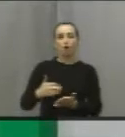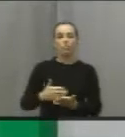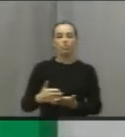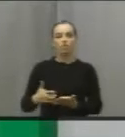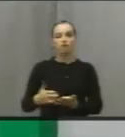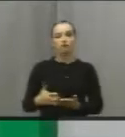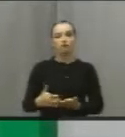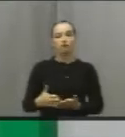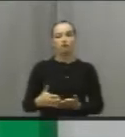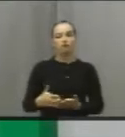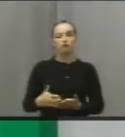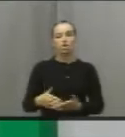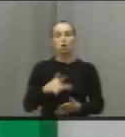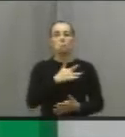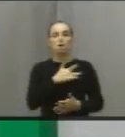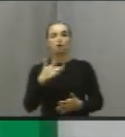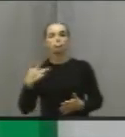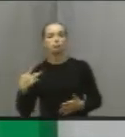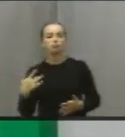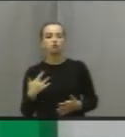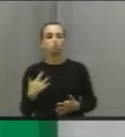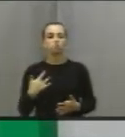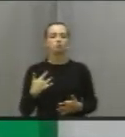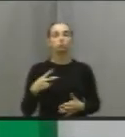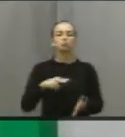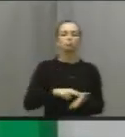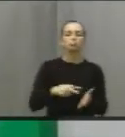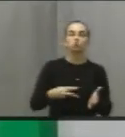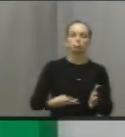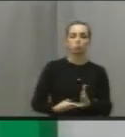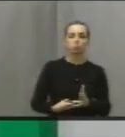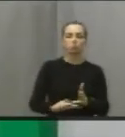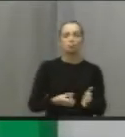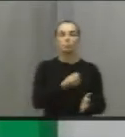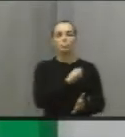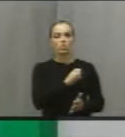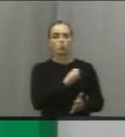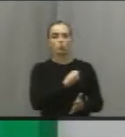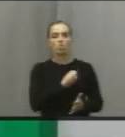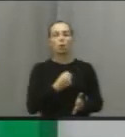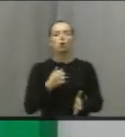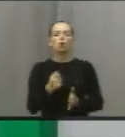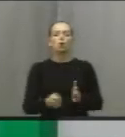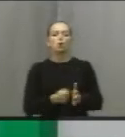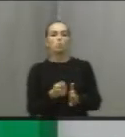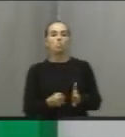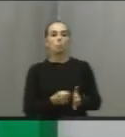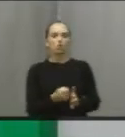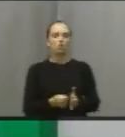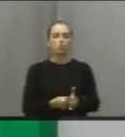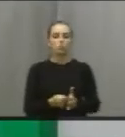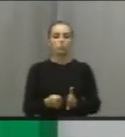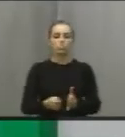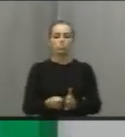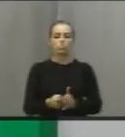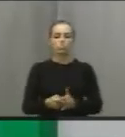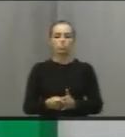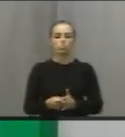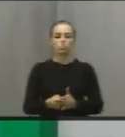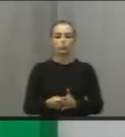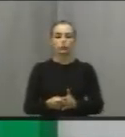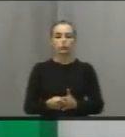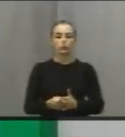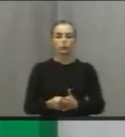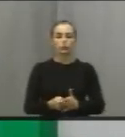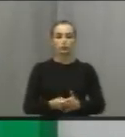licenças médicas sobre a quantidade de servidores. Então Araraquara está disparado na frente. É um dado negativo.